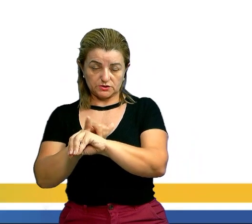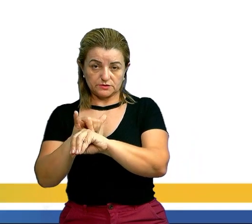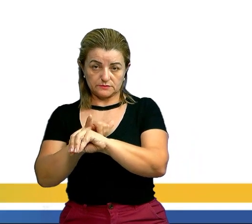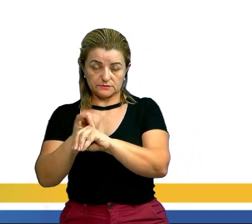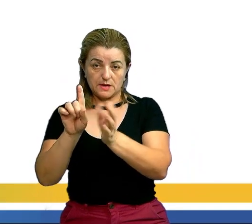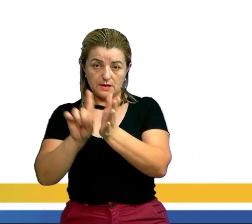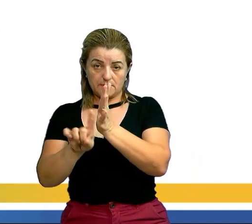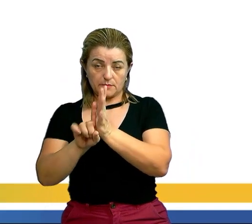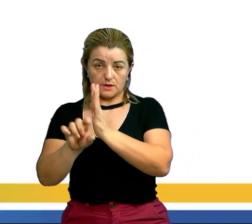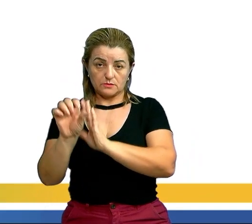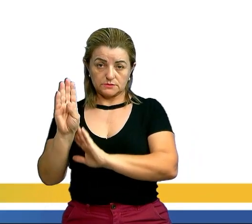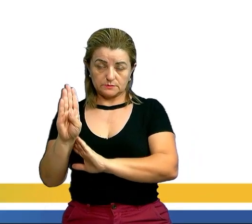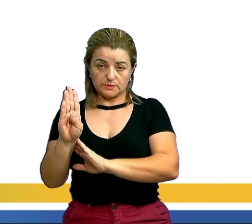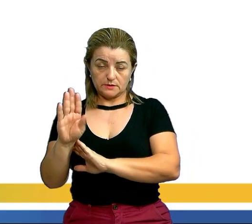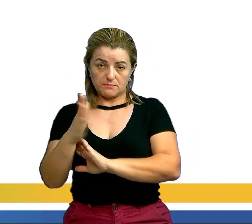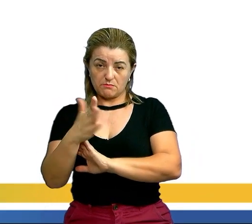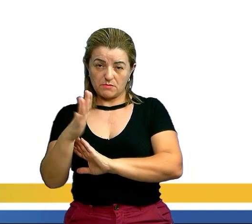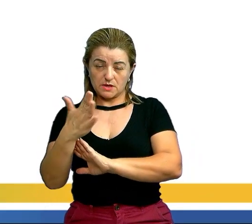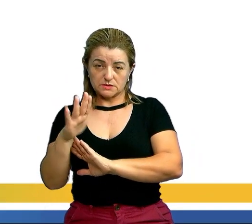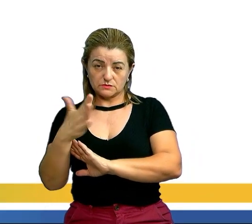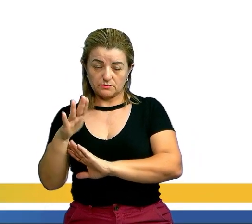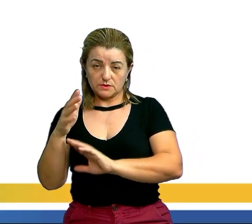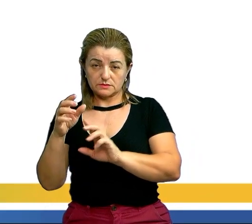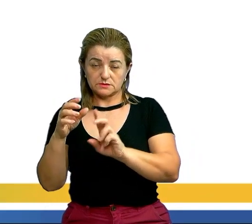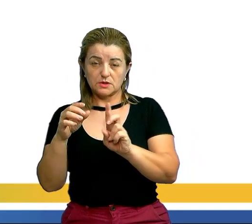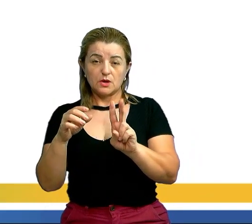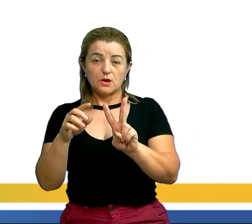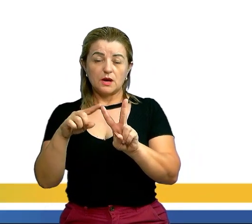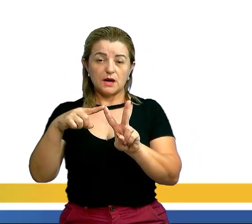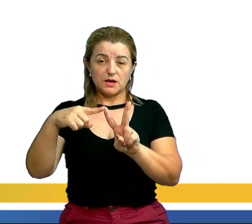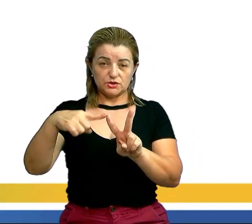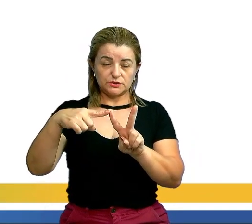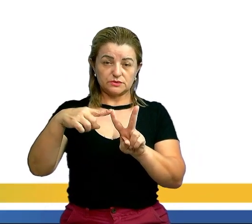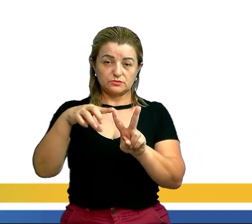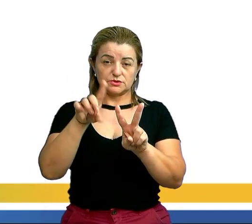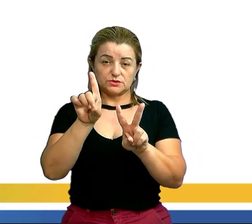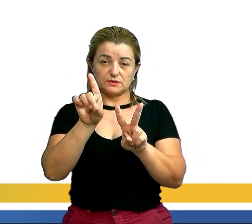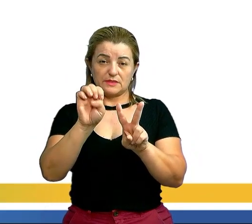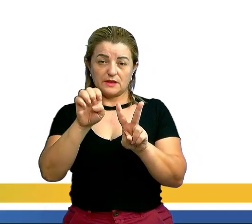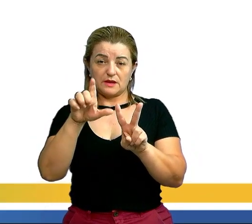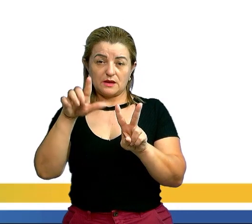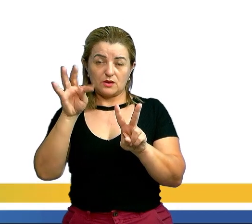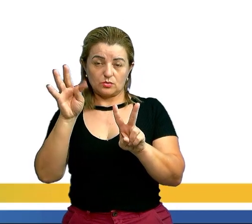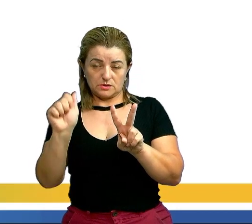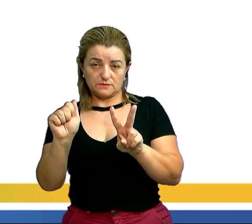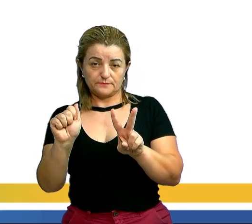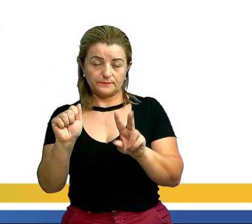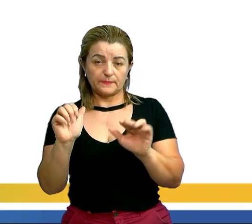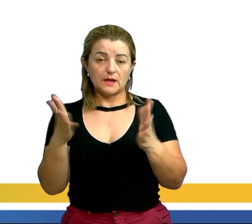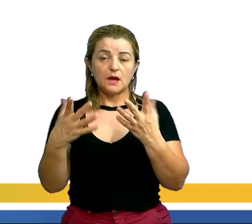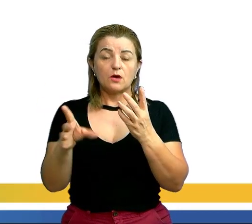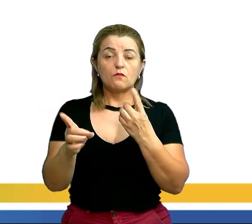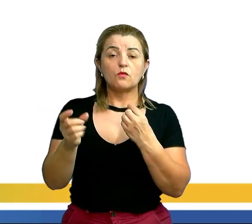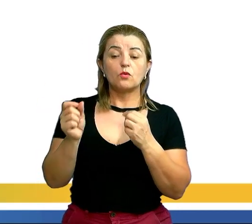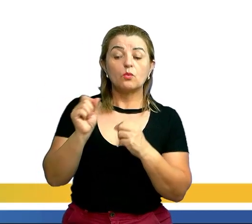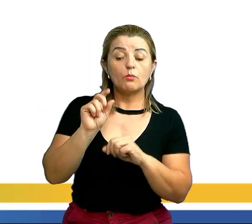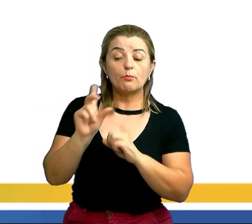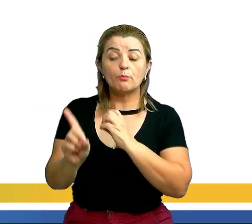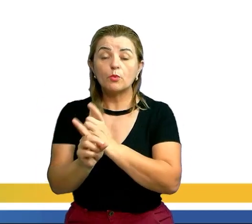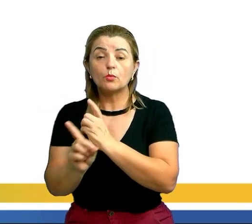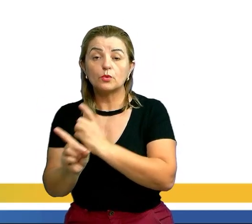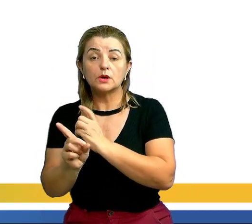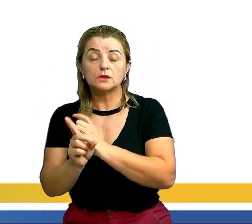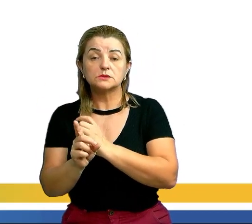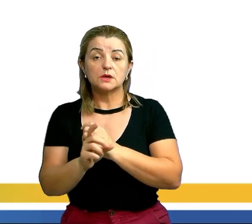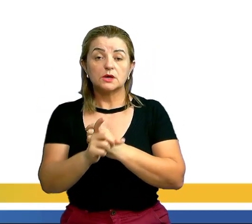Menos B, mais ou menos raiz de delta sobre 2A. Substituindo os valores, eu vou encontrar X1